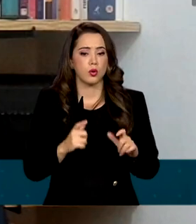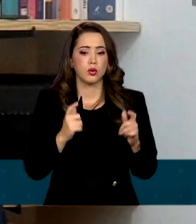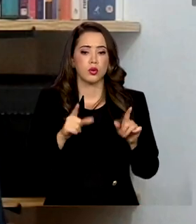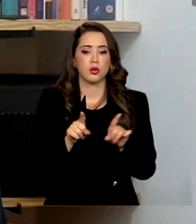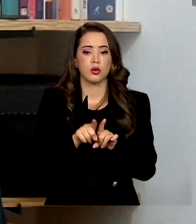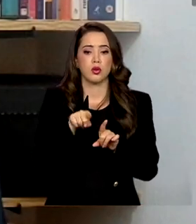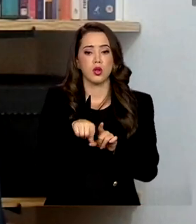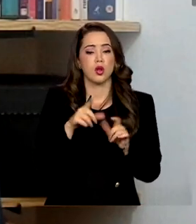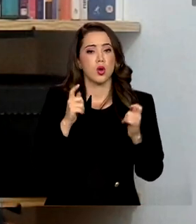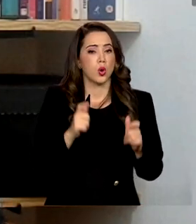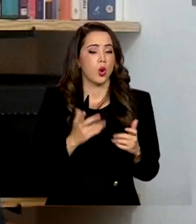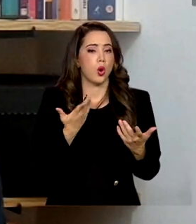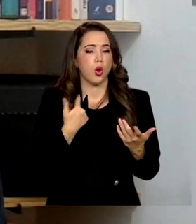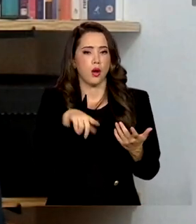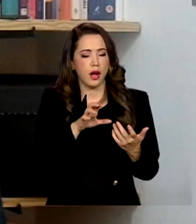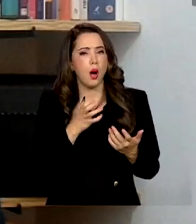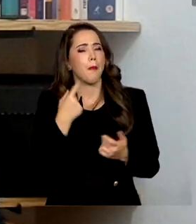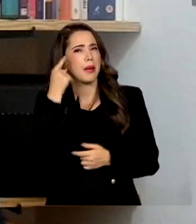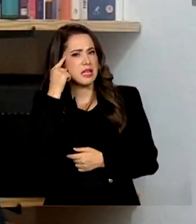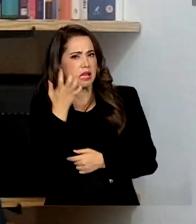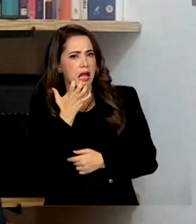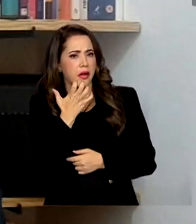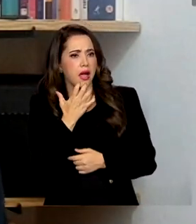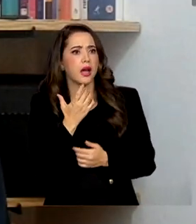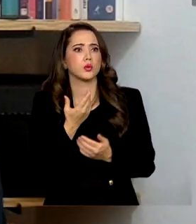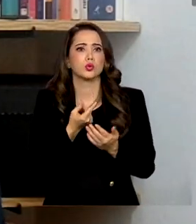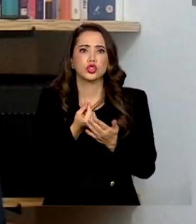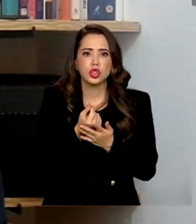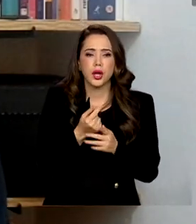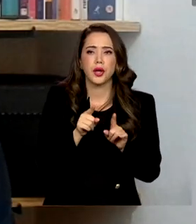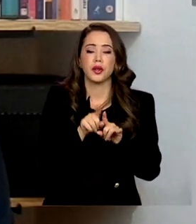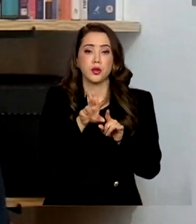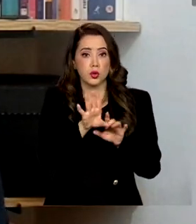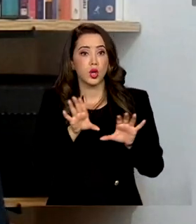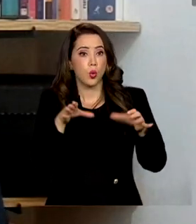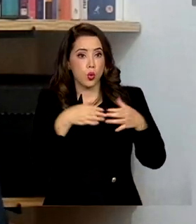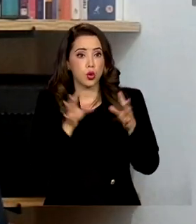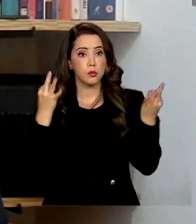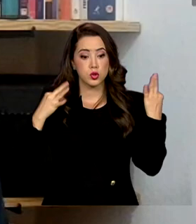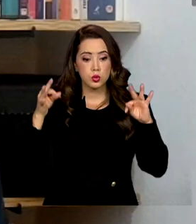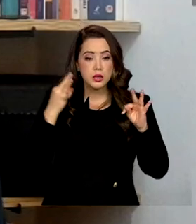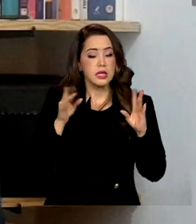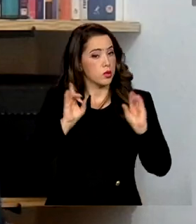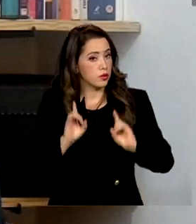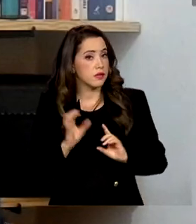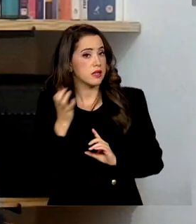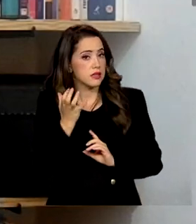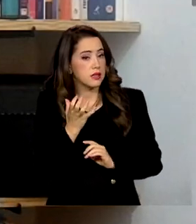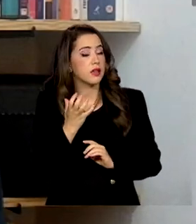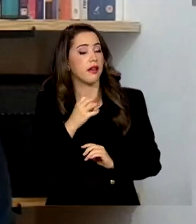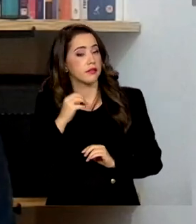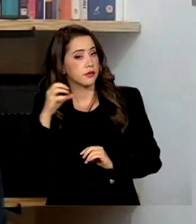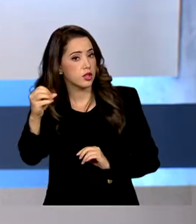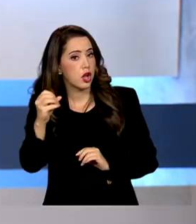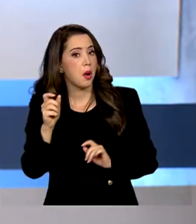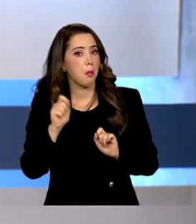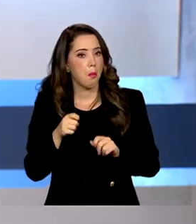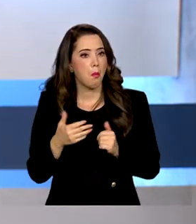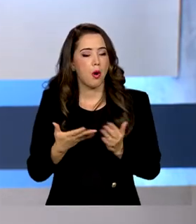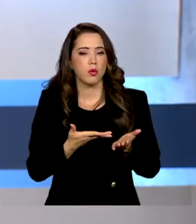ele está perdendo uma grande fatia de mercado e de oportunidade de acolher as pessoas.